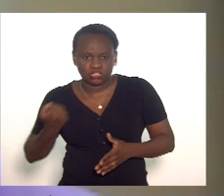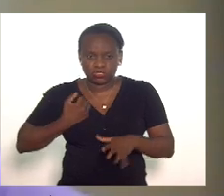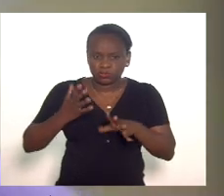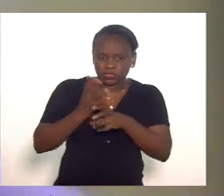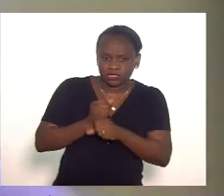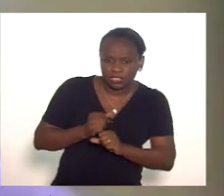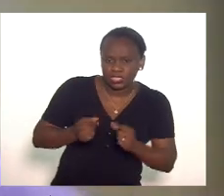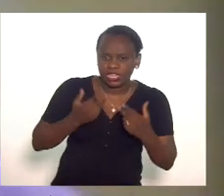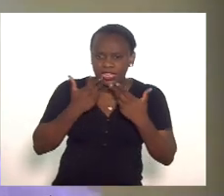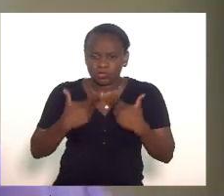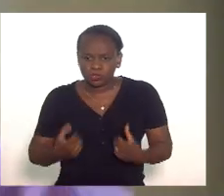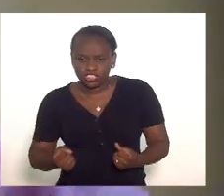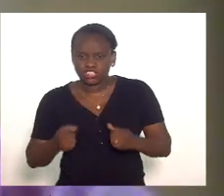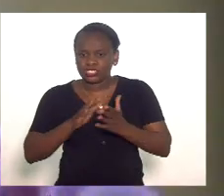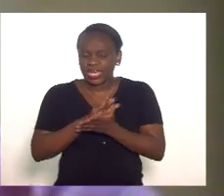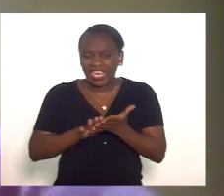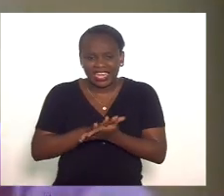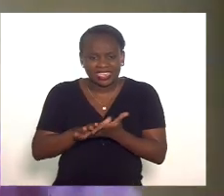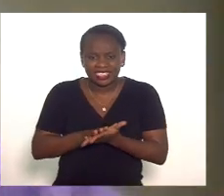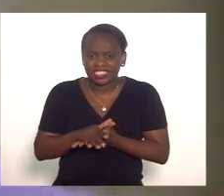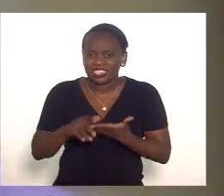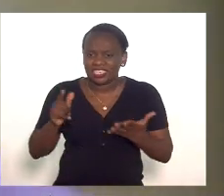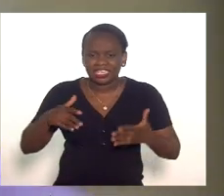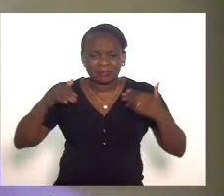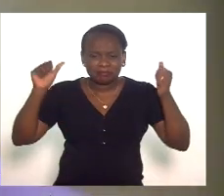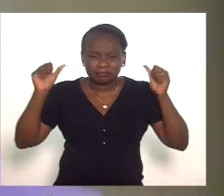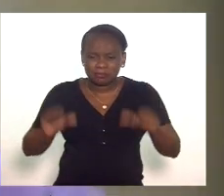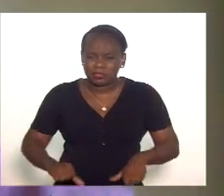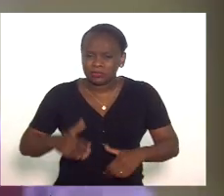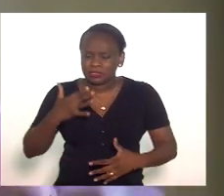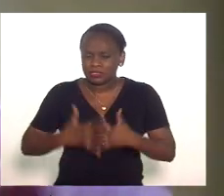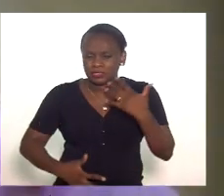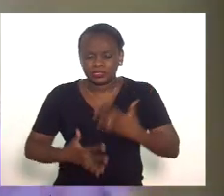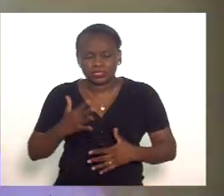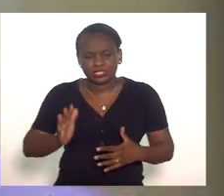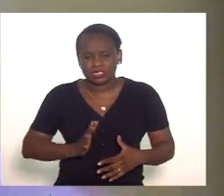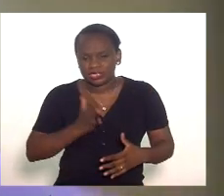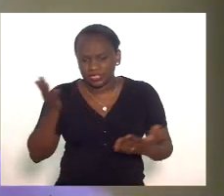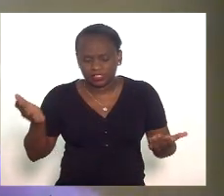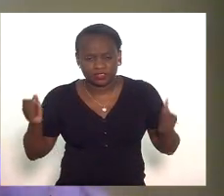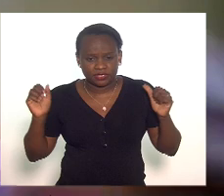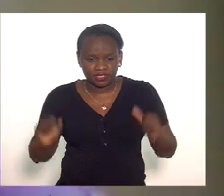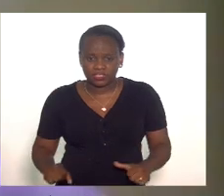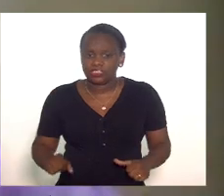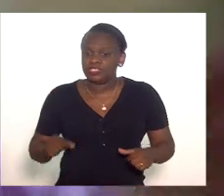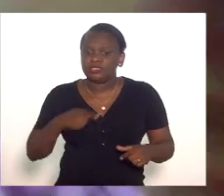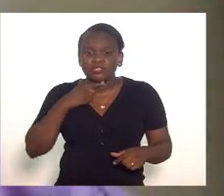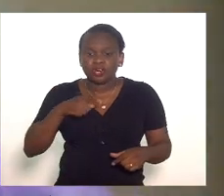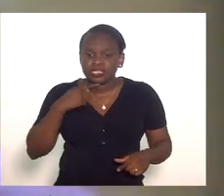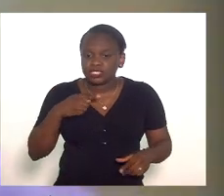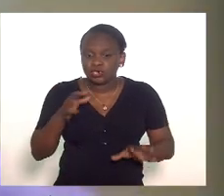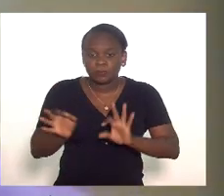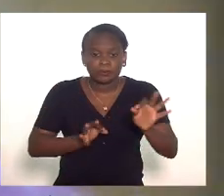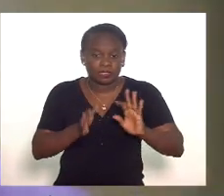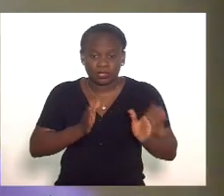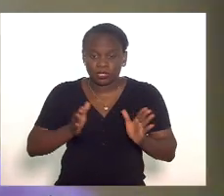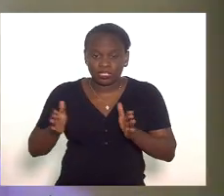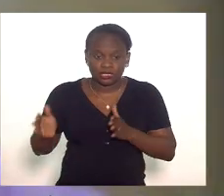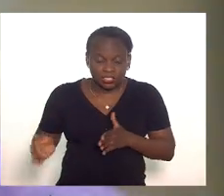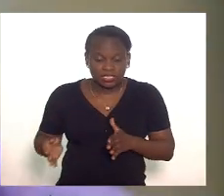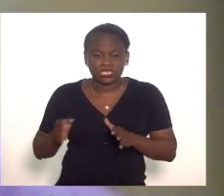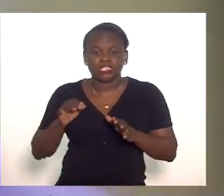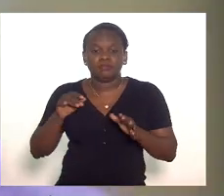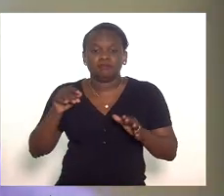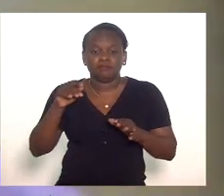nem de linguística foi um fracasso absoluto um fracasso absoluto não foi capaz de organizar o